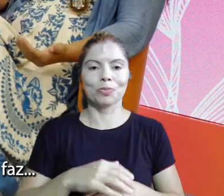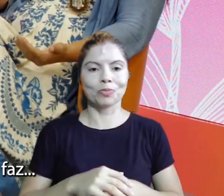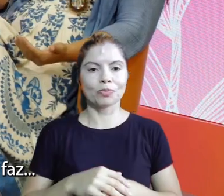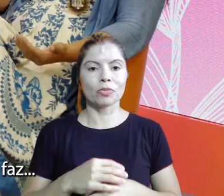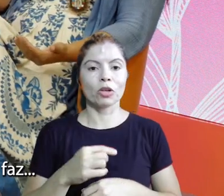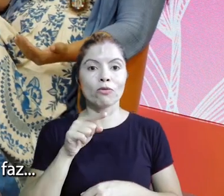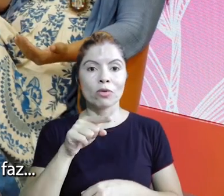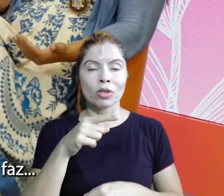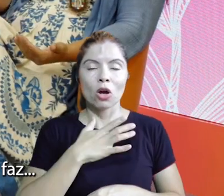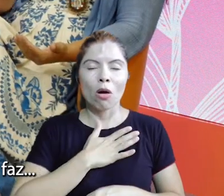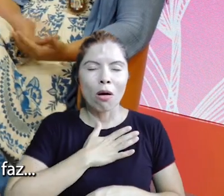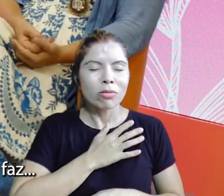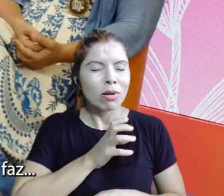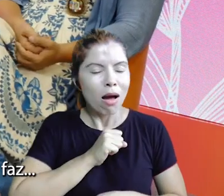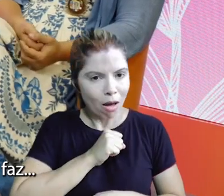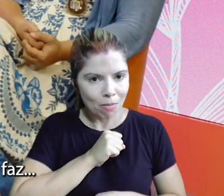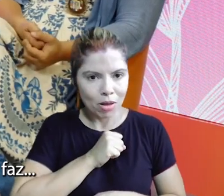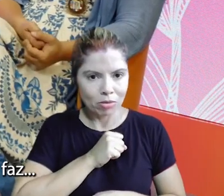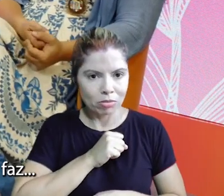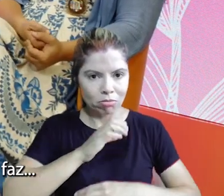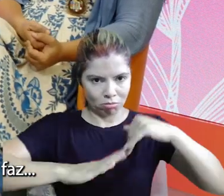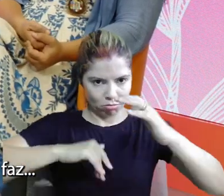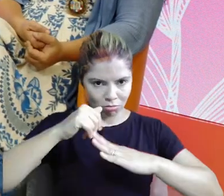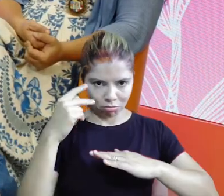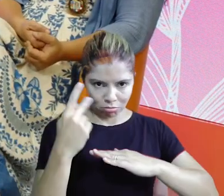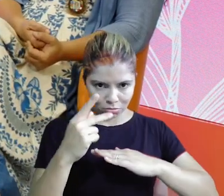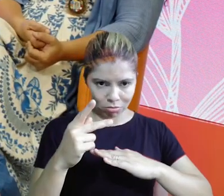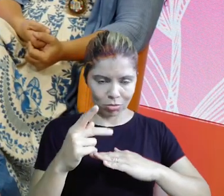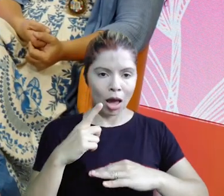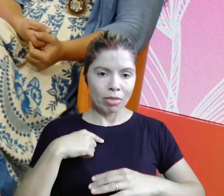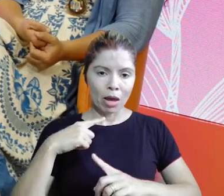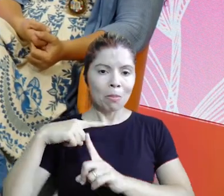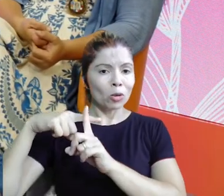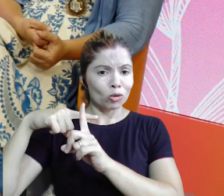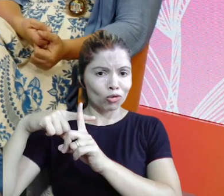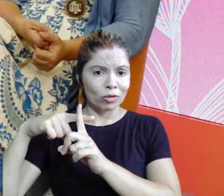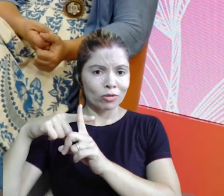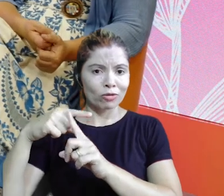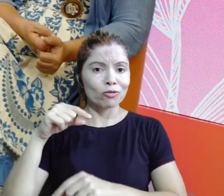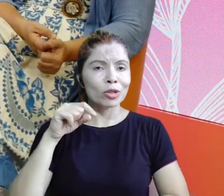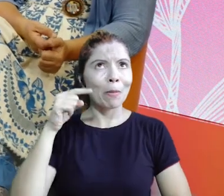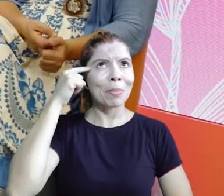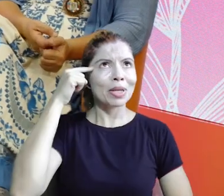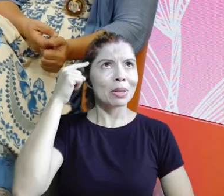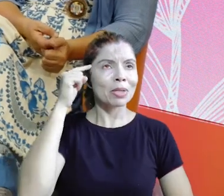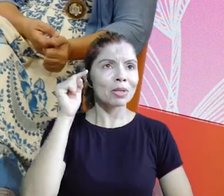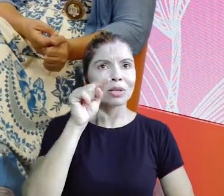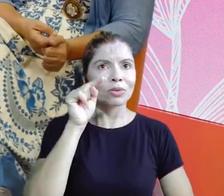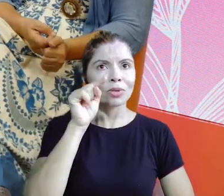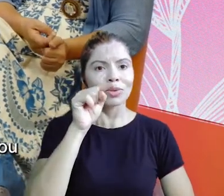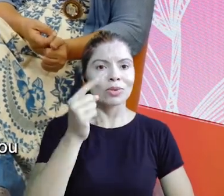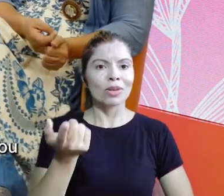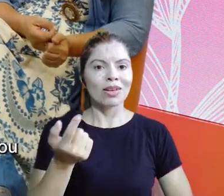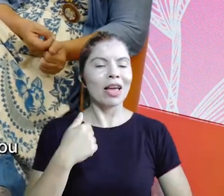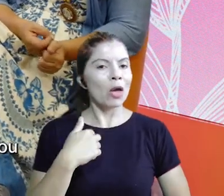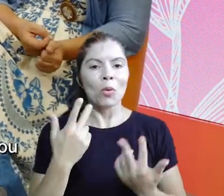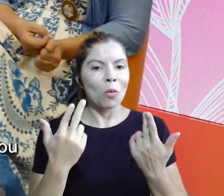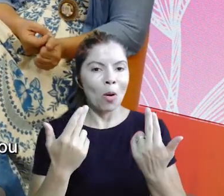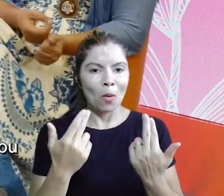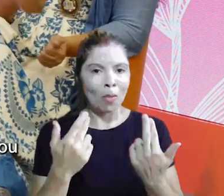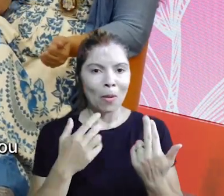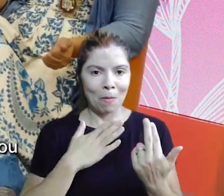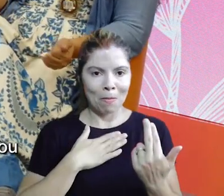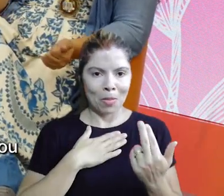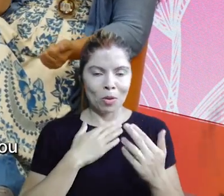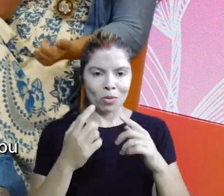você tem paixão pelo que você faz, primeiro que tem o lado positivo que você só pensa nisso. Eu só penso em